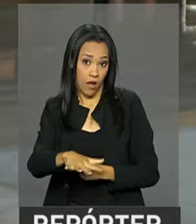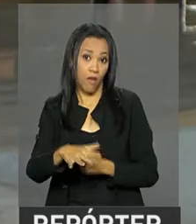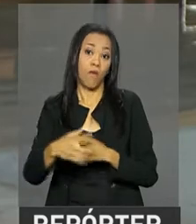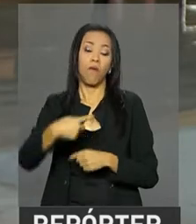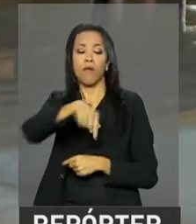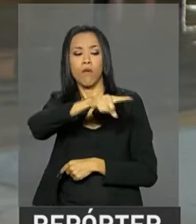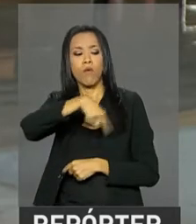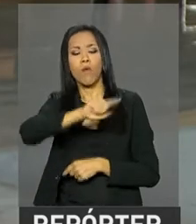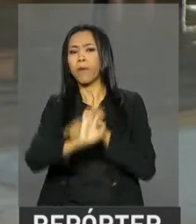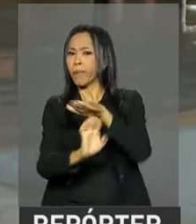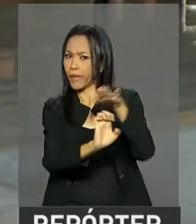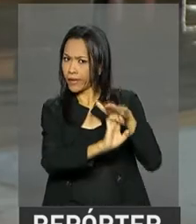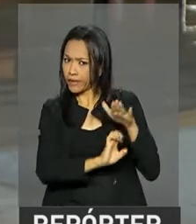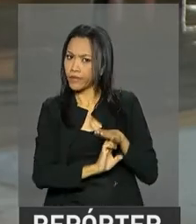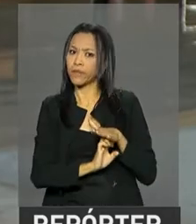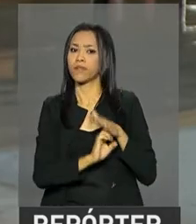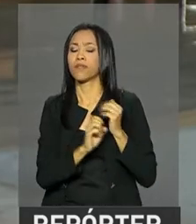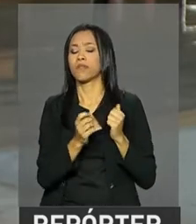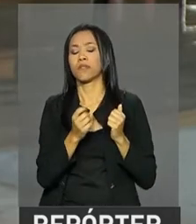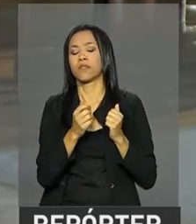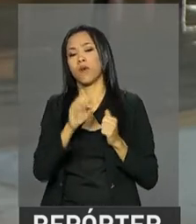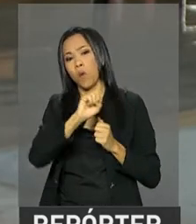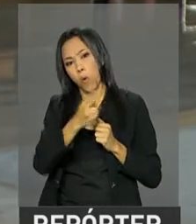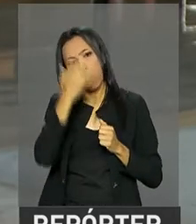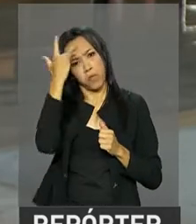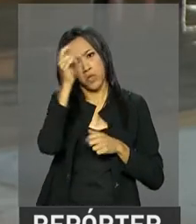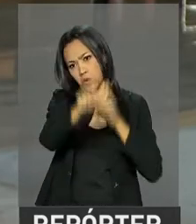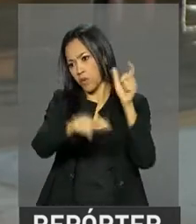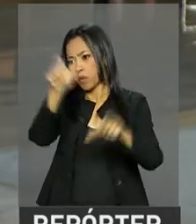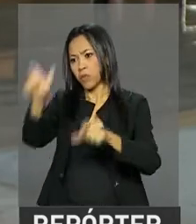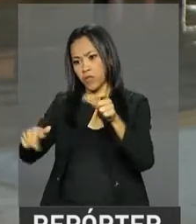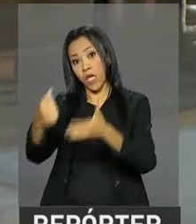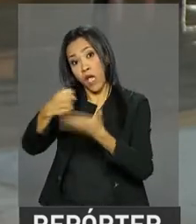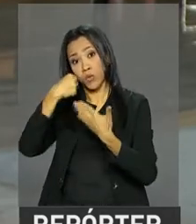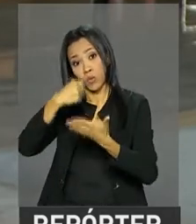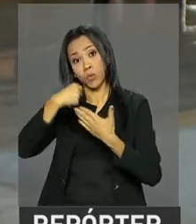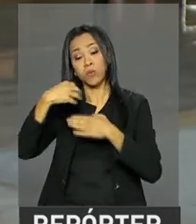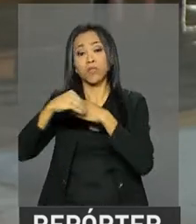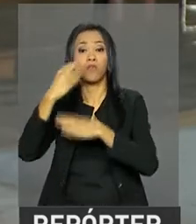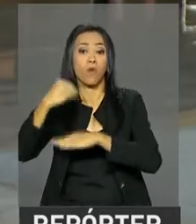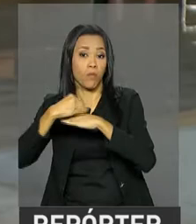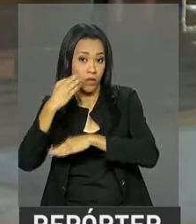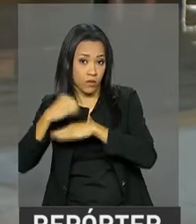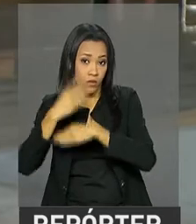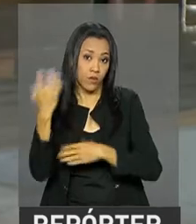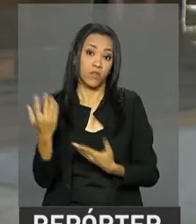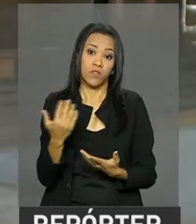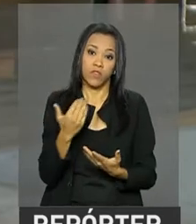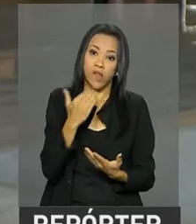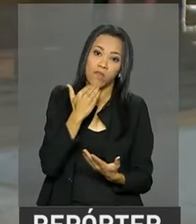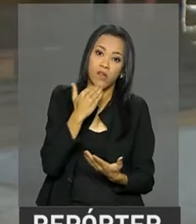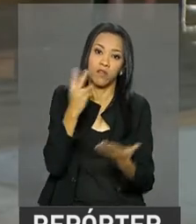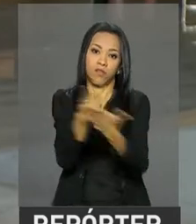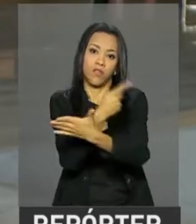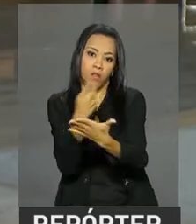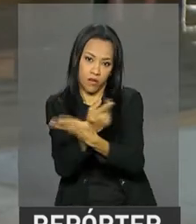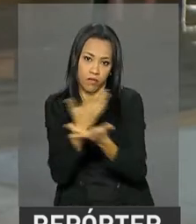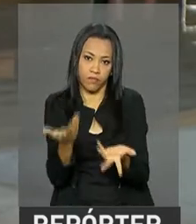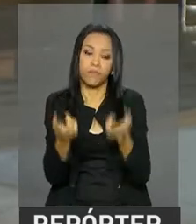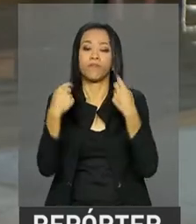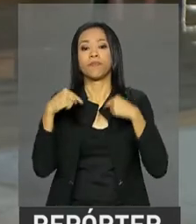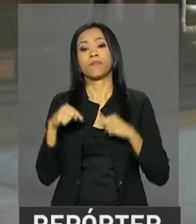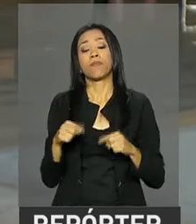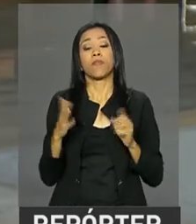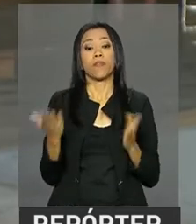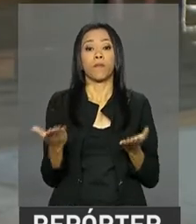empresas ou pessoas físicas que colaborem com a apuração de irregularidades. Leandro, como